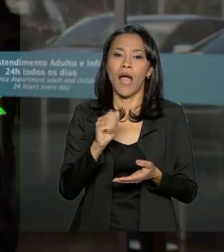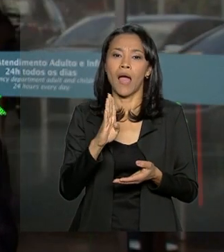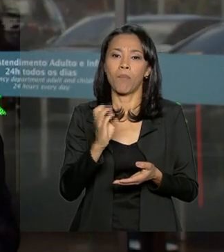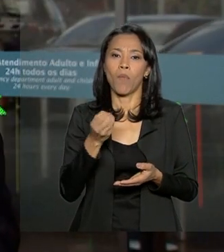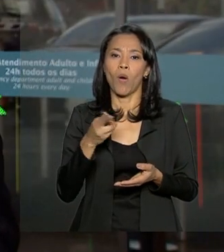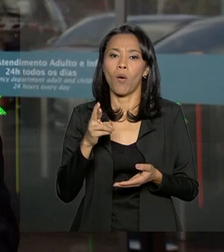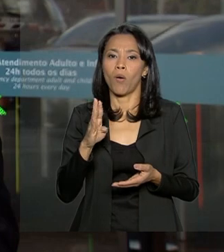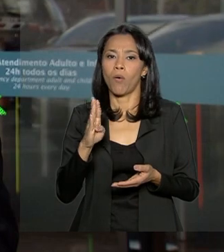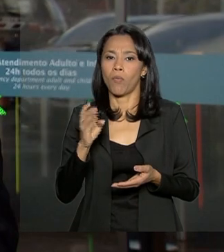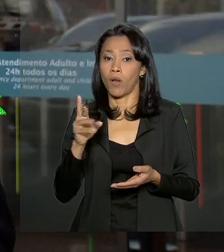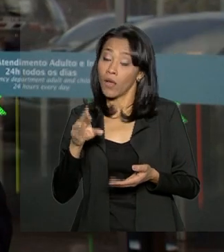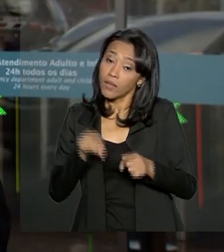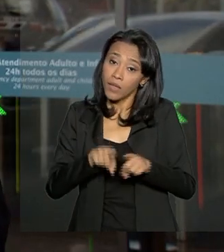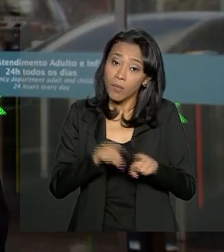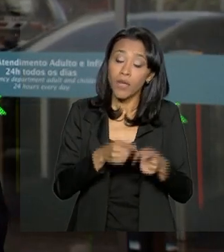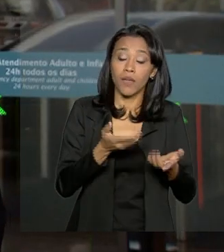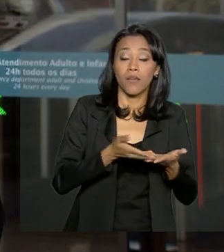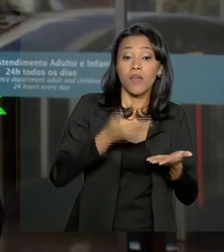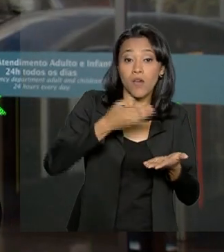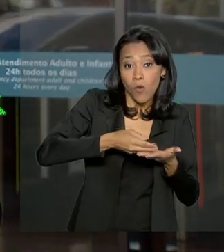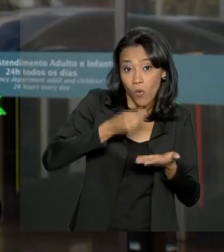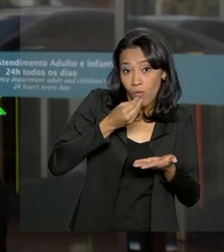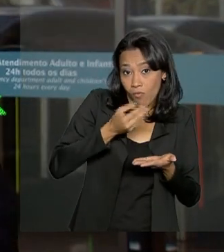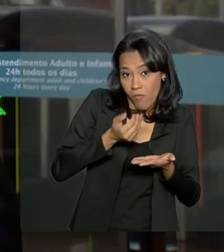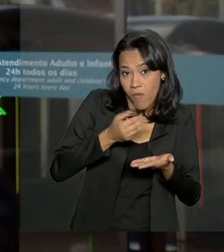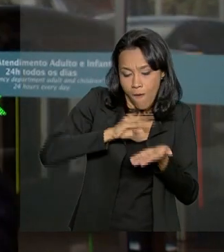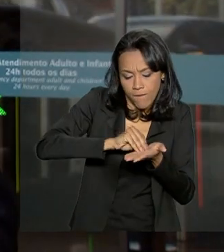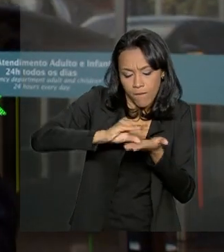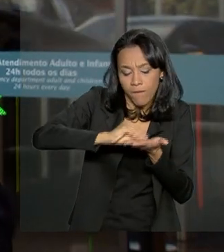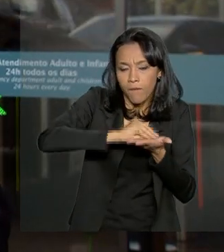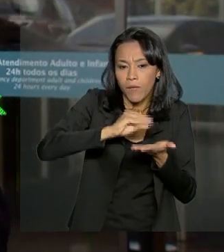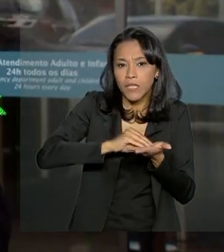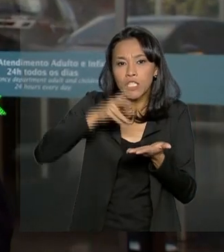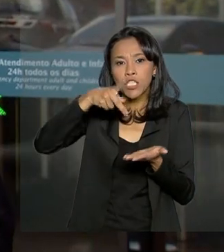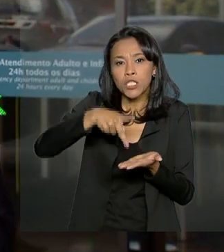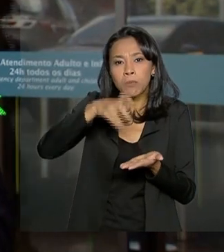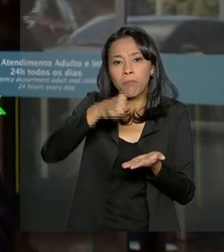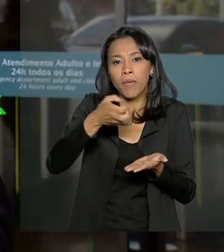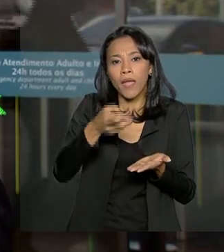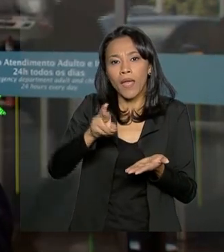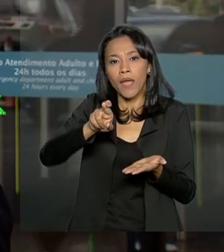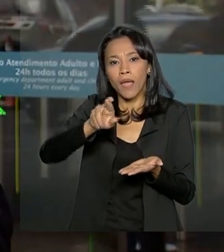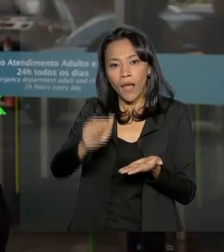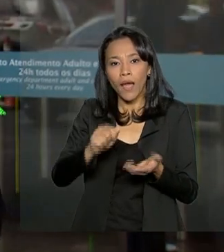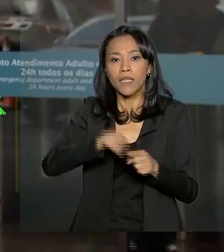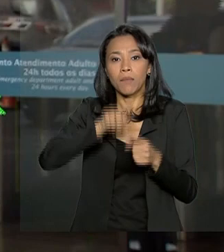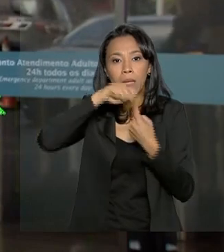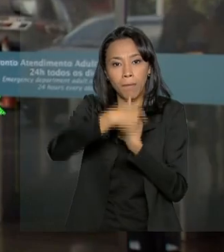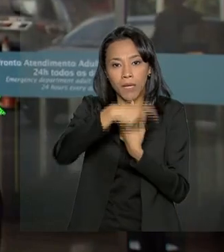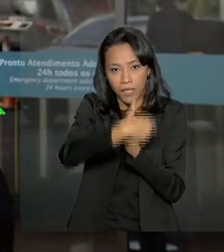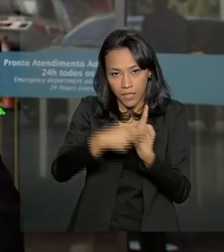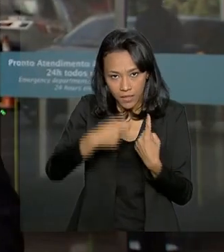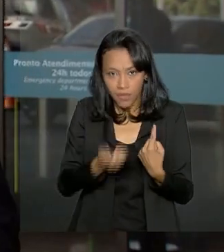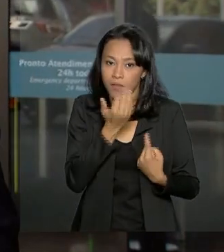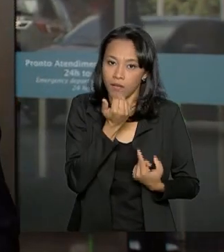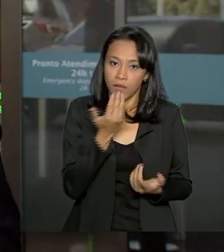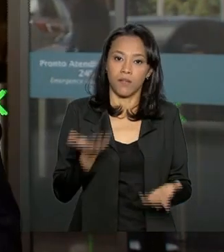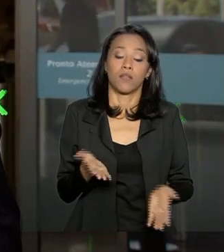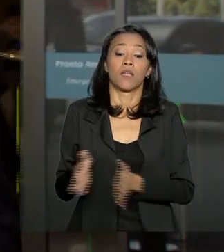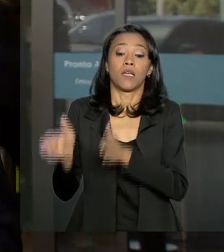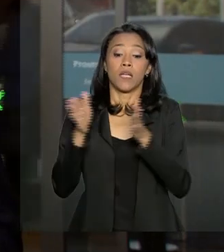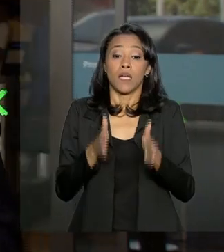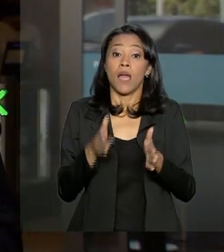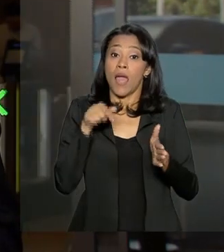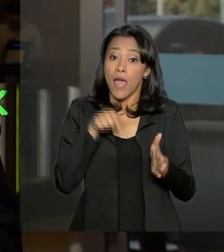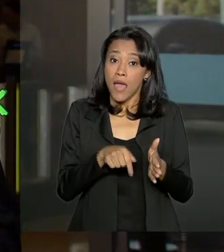vitamina de pera cozida e também um banana. Essa dieta que foi introduzida durante